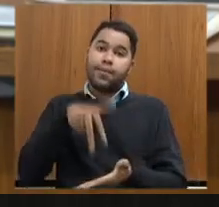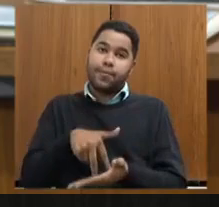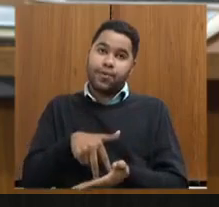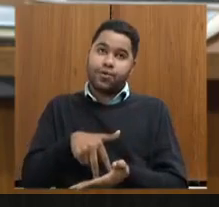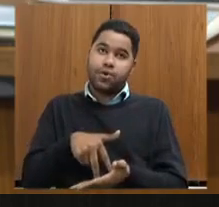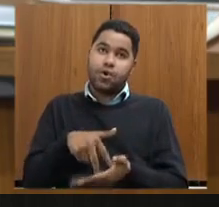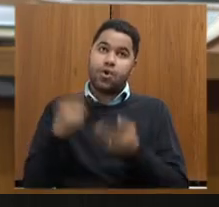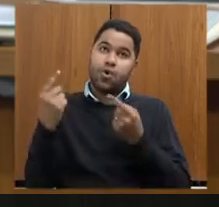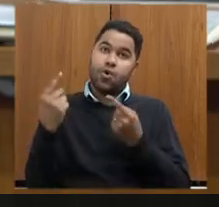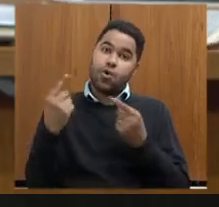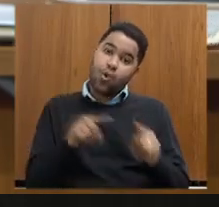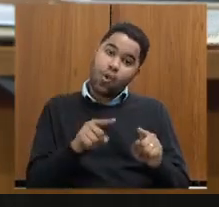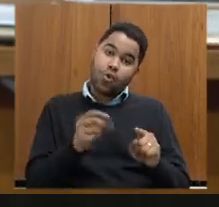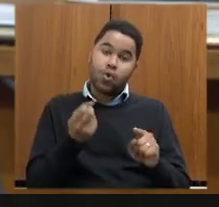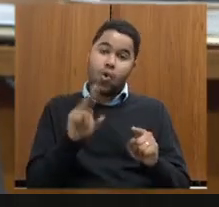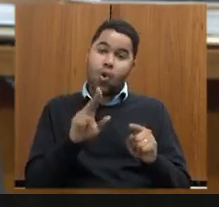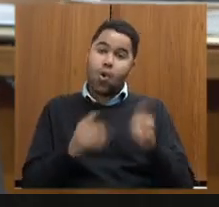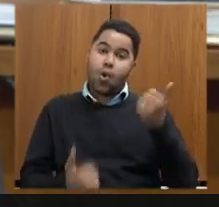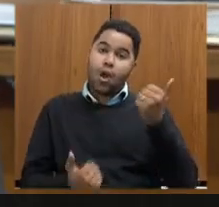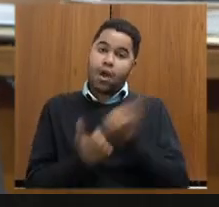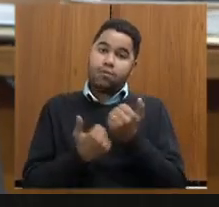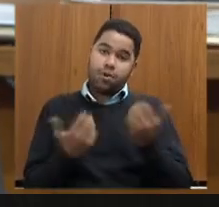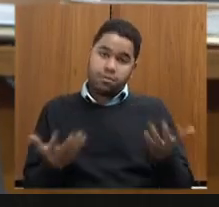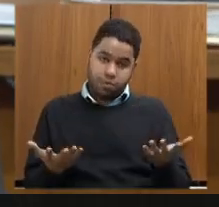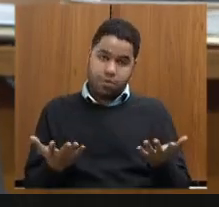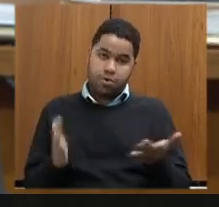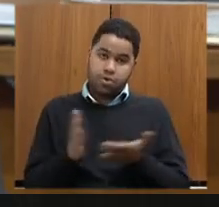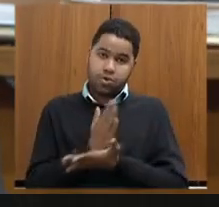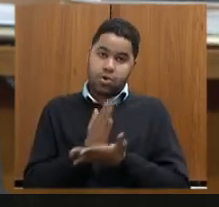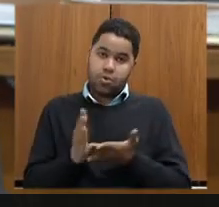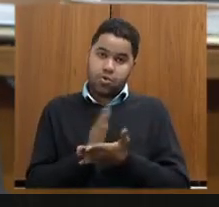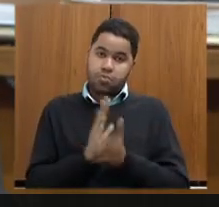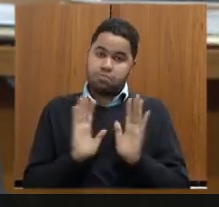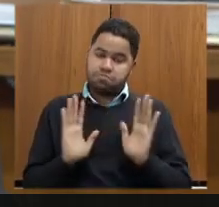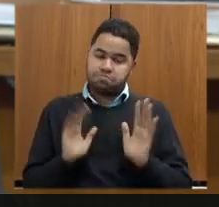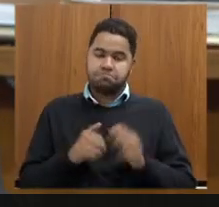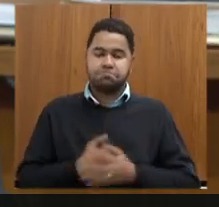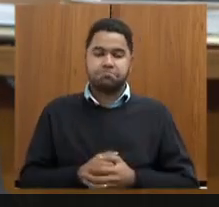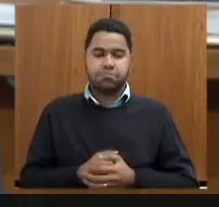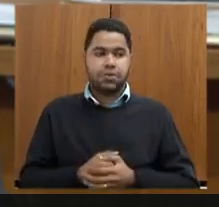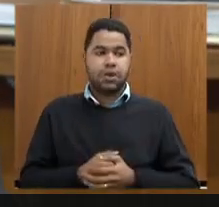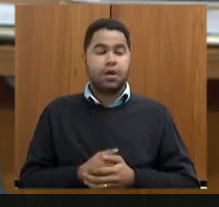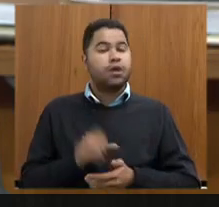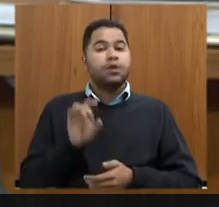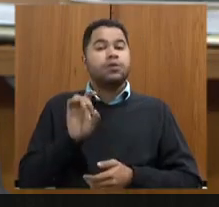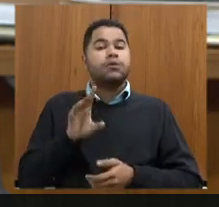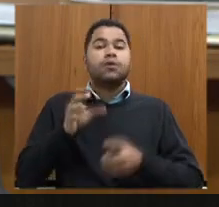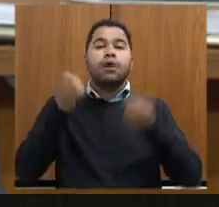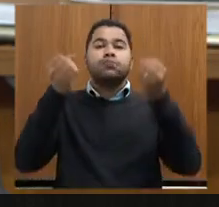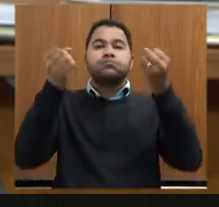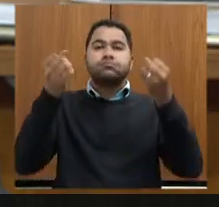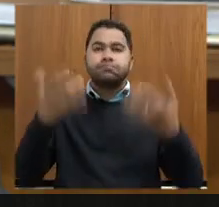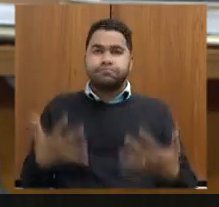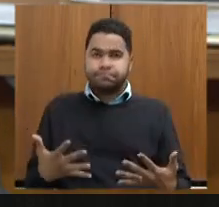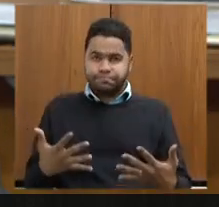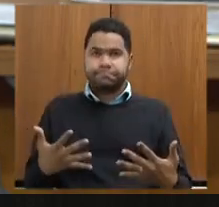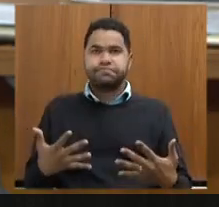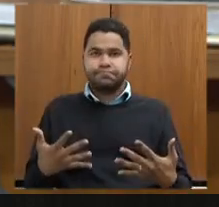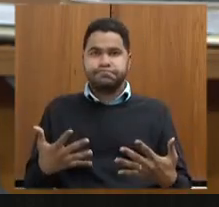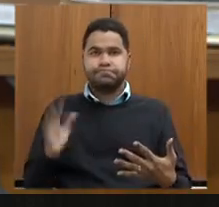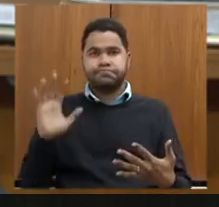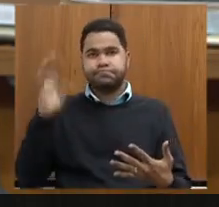contra ou a favor de alguma coisa né então só para esclarecer essa